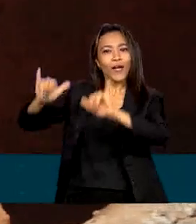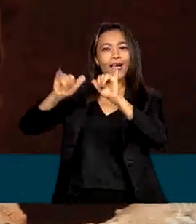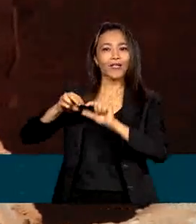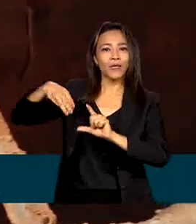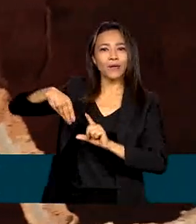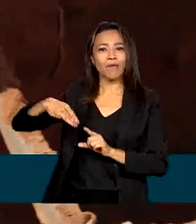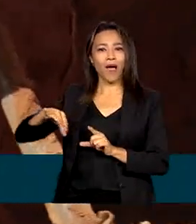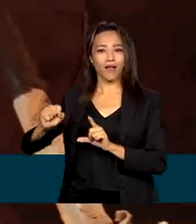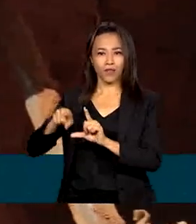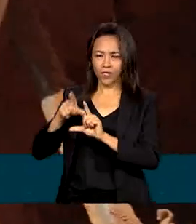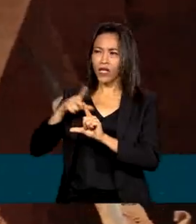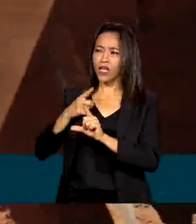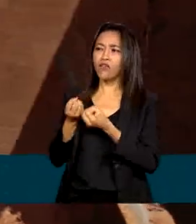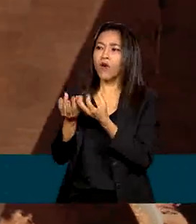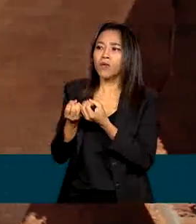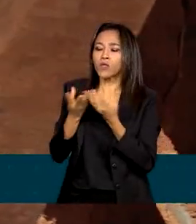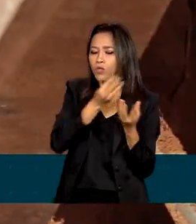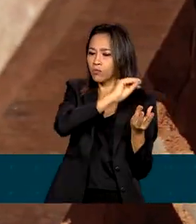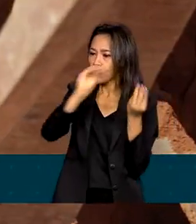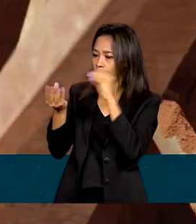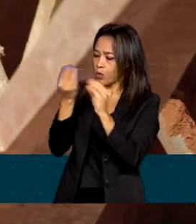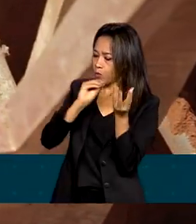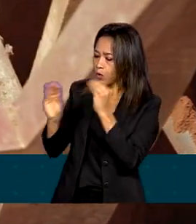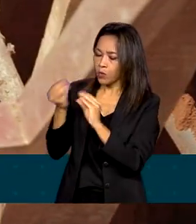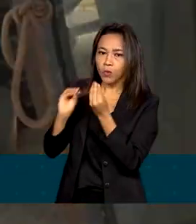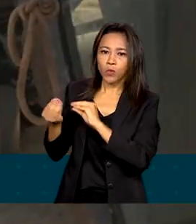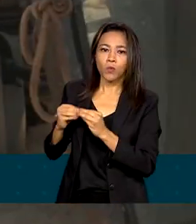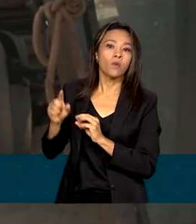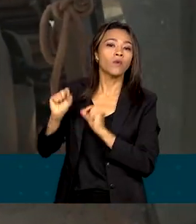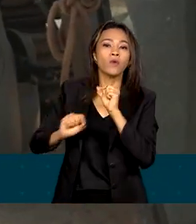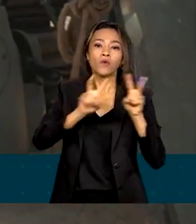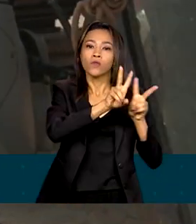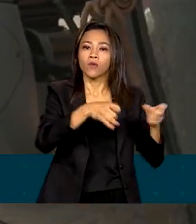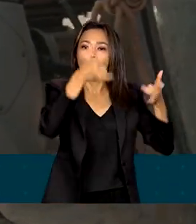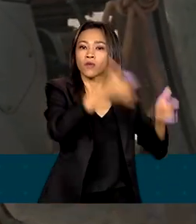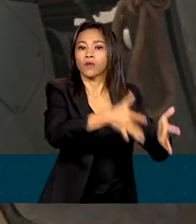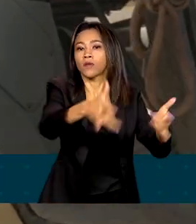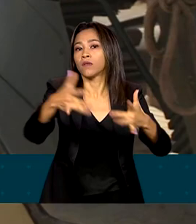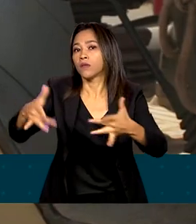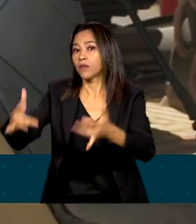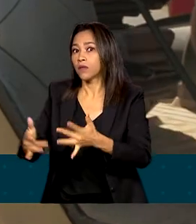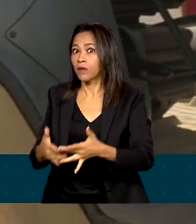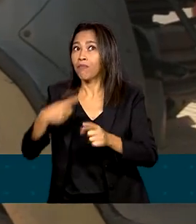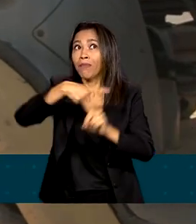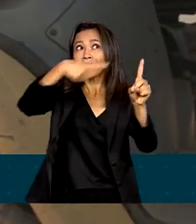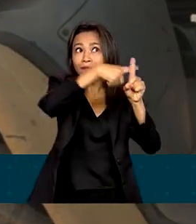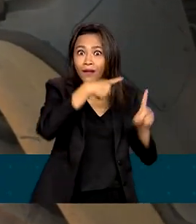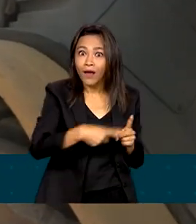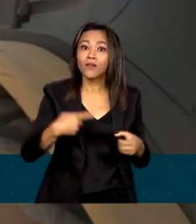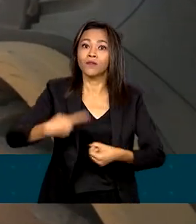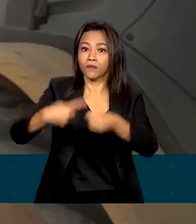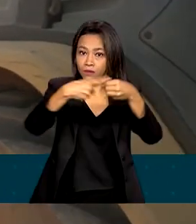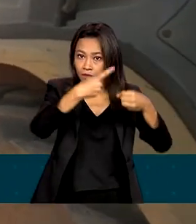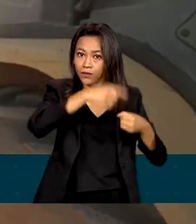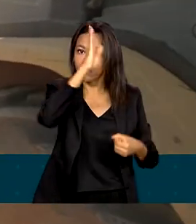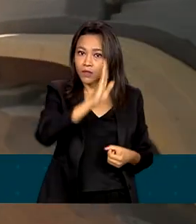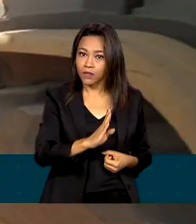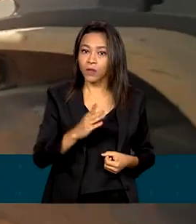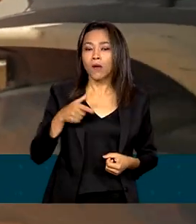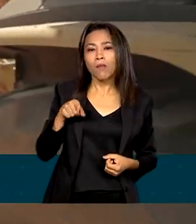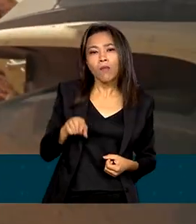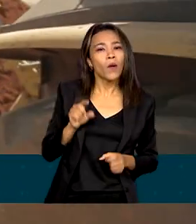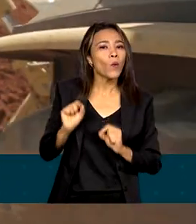já tem dados atualizados de empreendimentos interrompidos de metade dos municípios brasileiros. Para poder